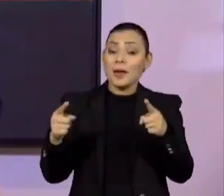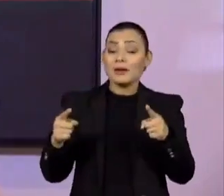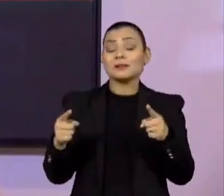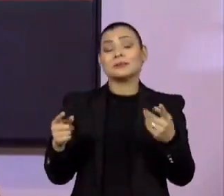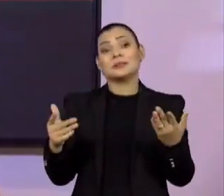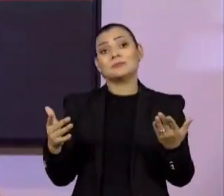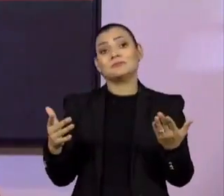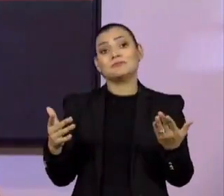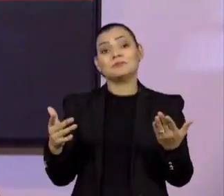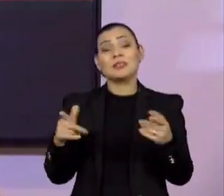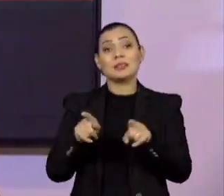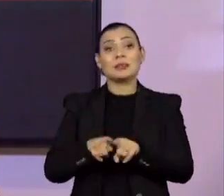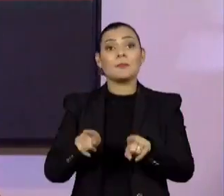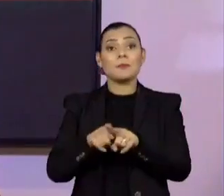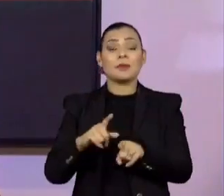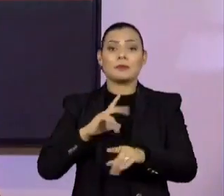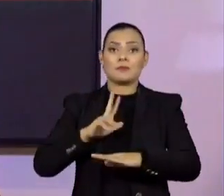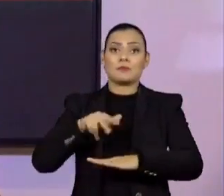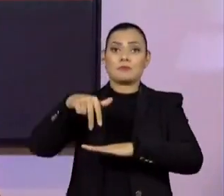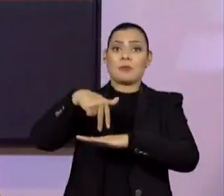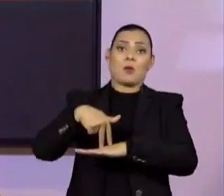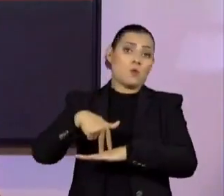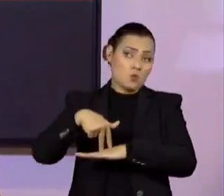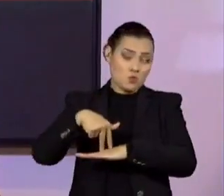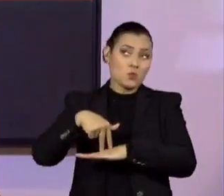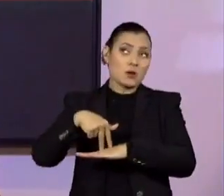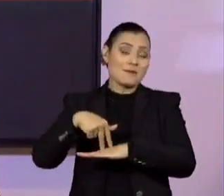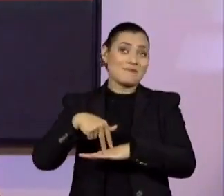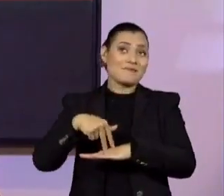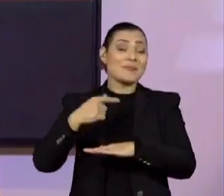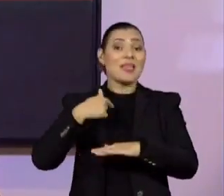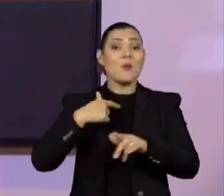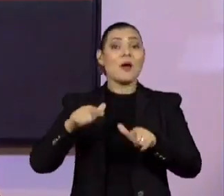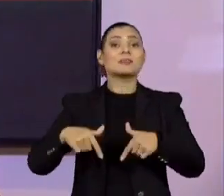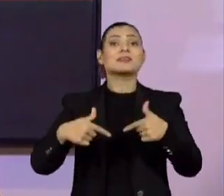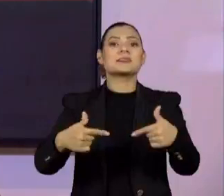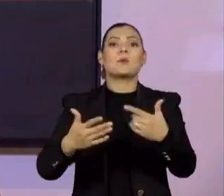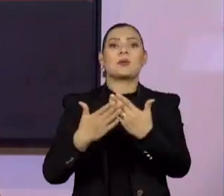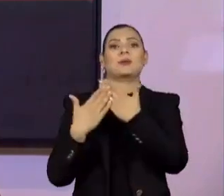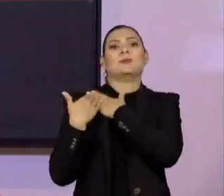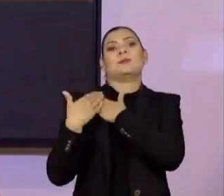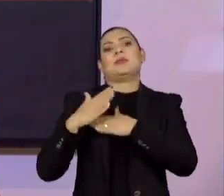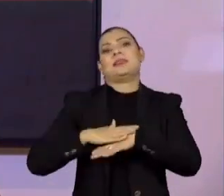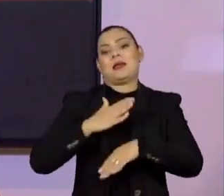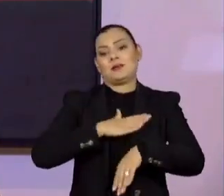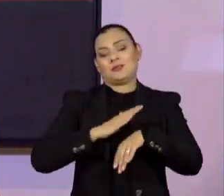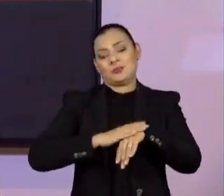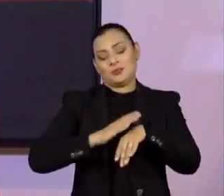ali, e também no palco, eu exerço o meu ofício